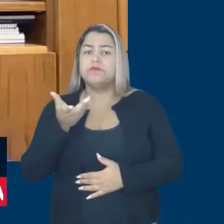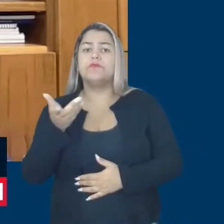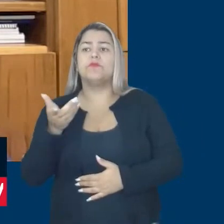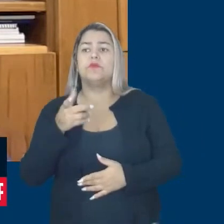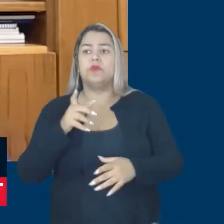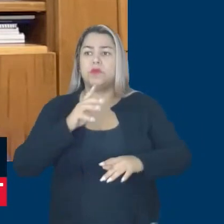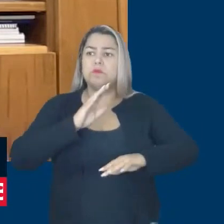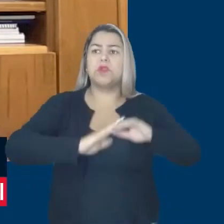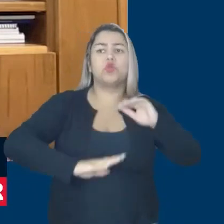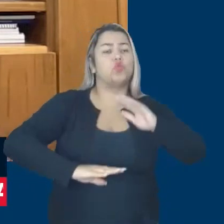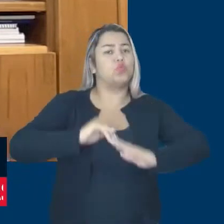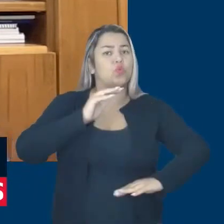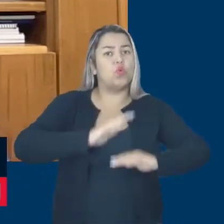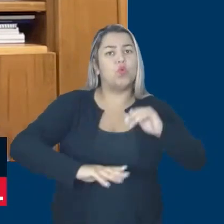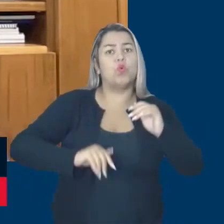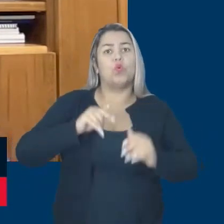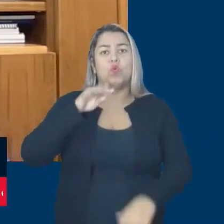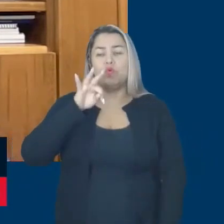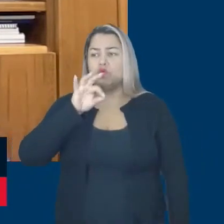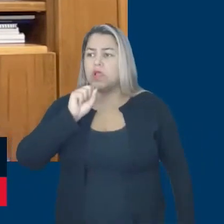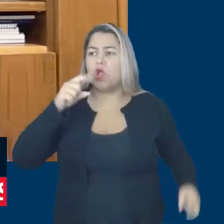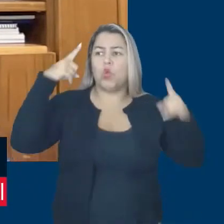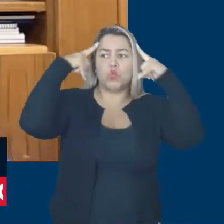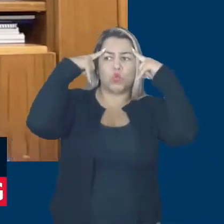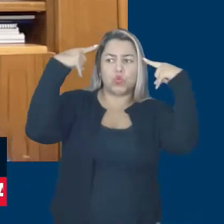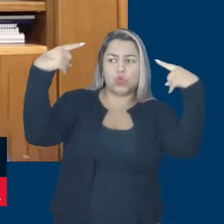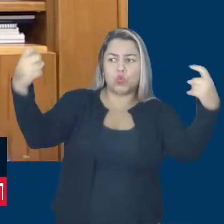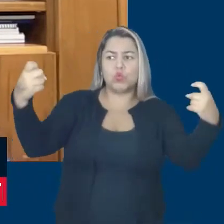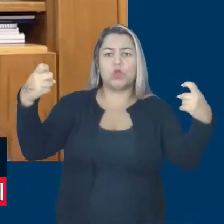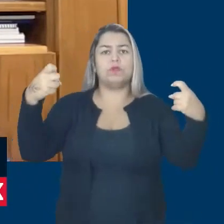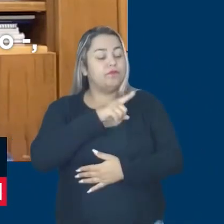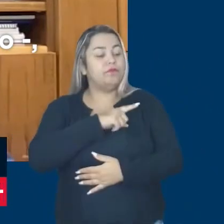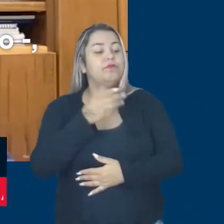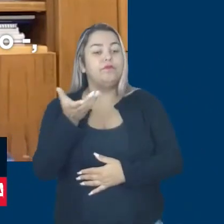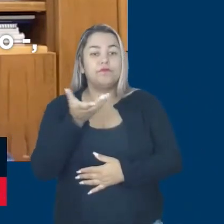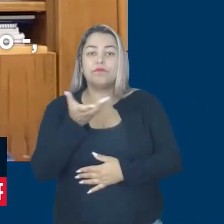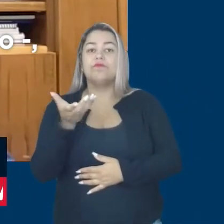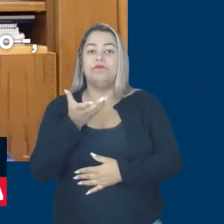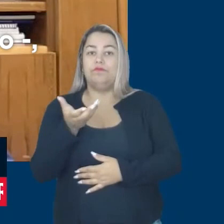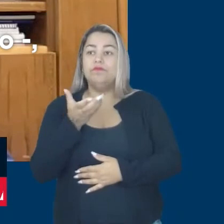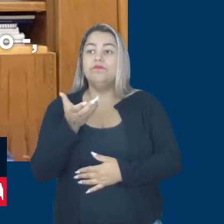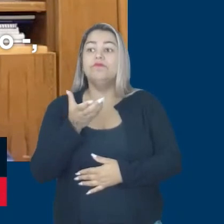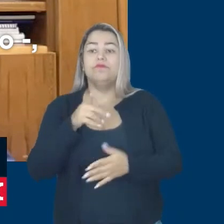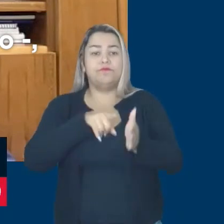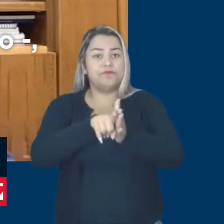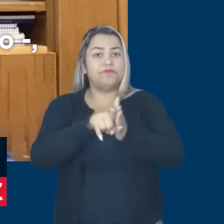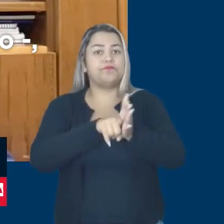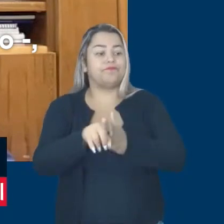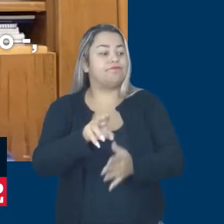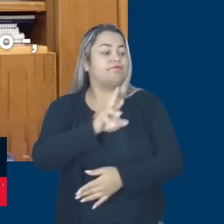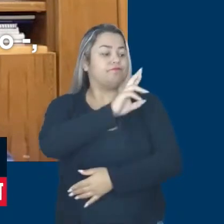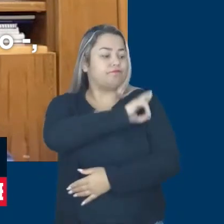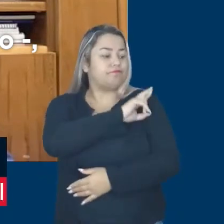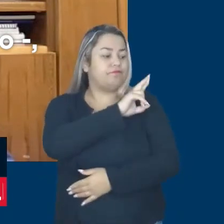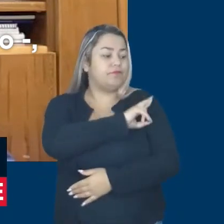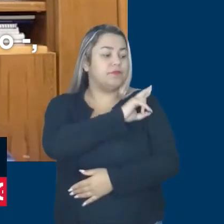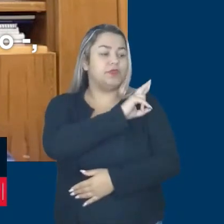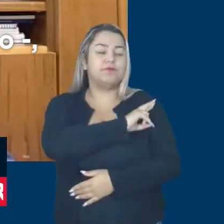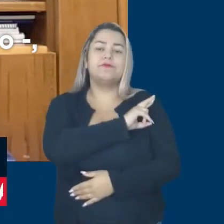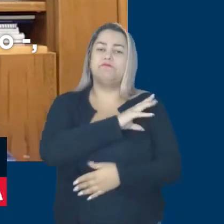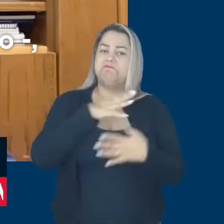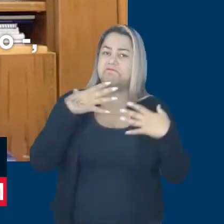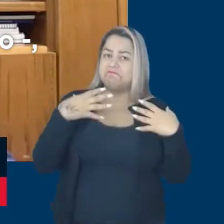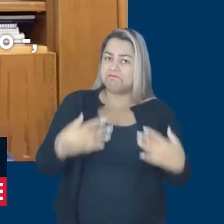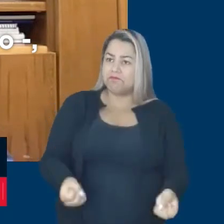atos, quem planejou aqueles atos e quem financiou aqueles atos. Se alguém cometeu erro de ação ou de omissão, nós vamos